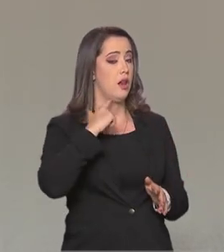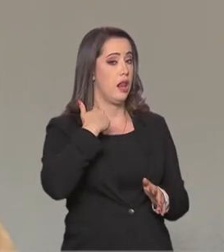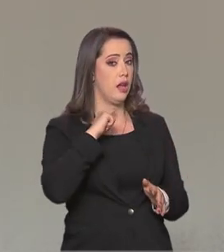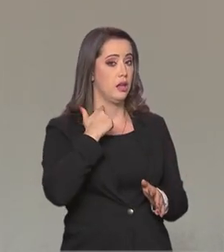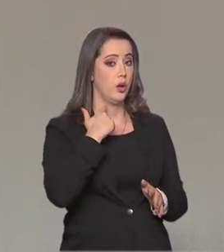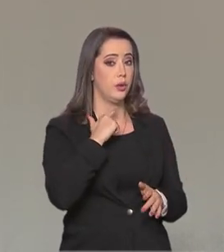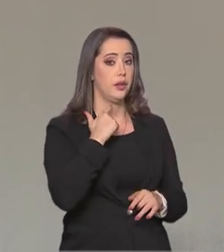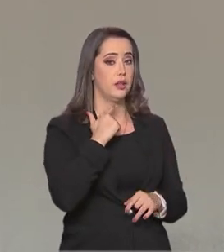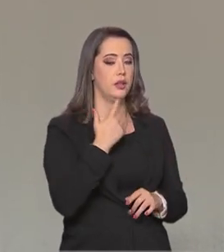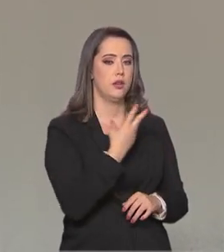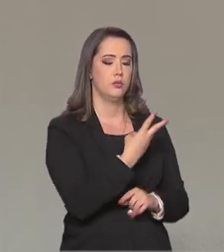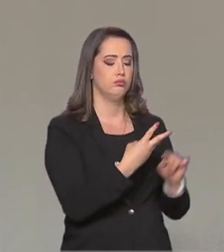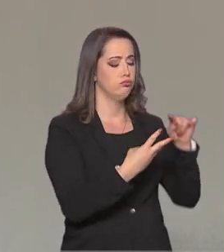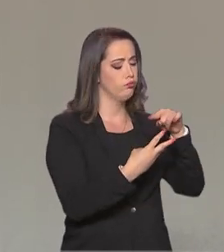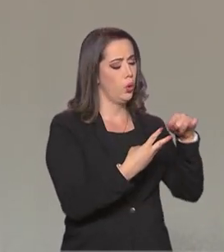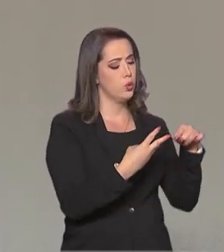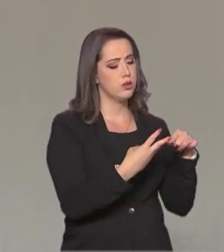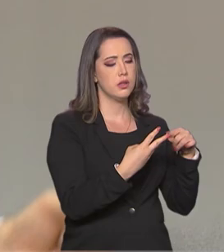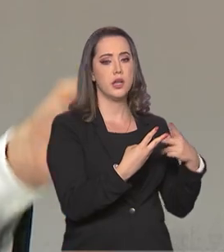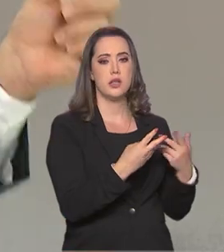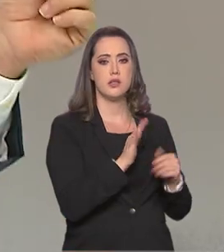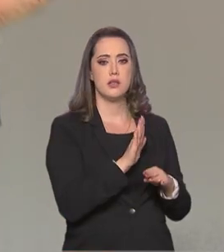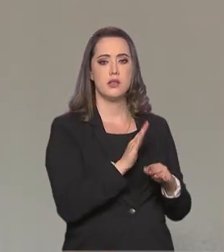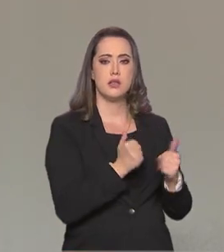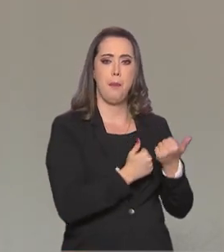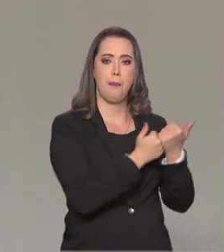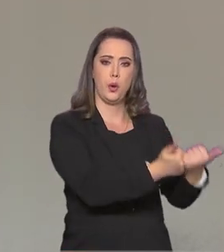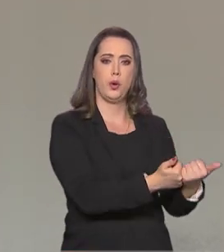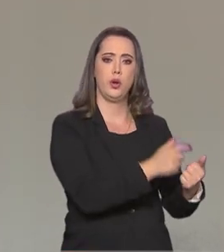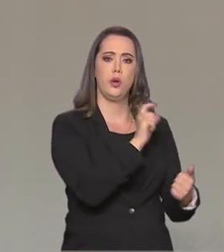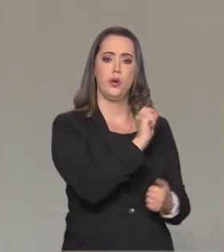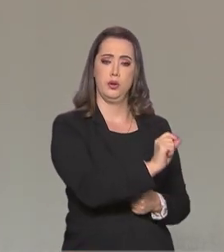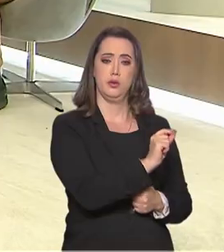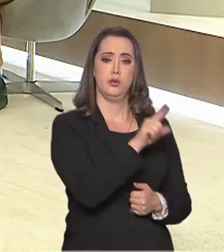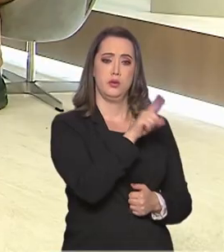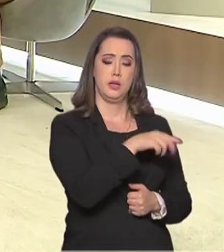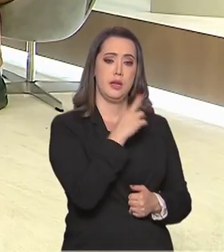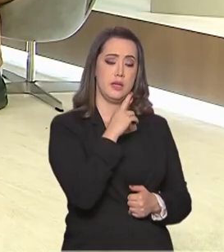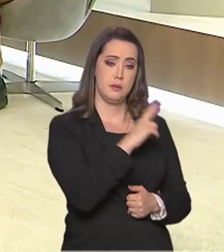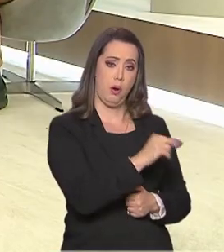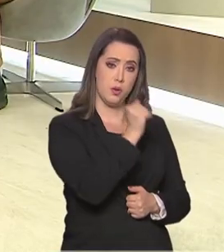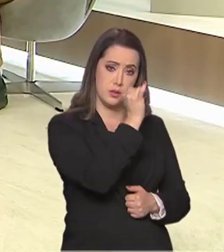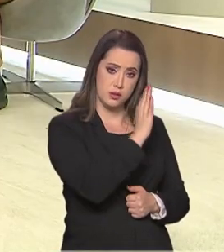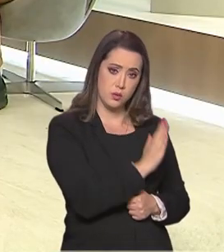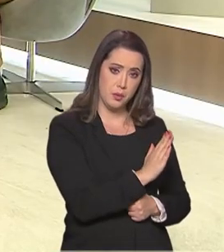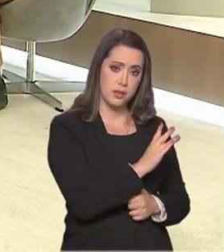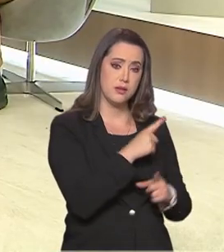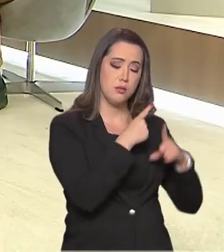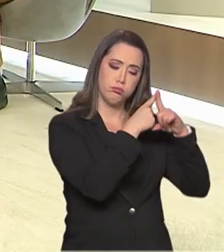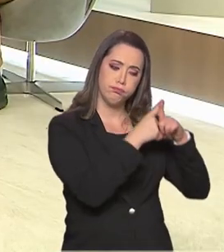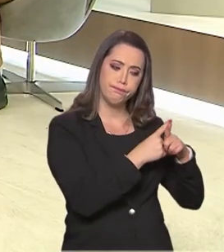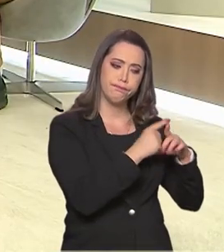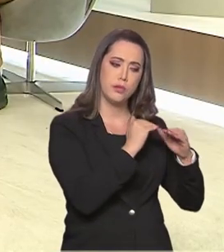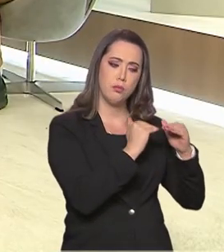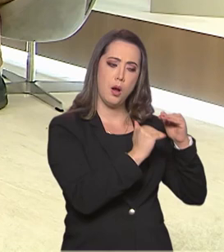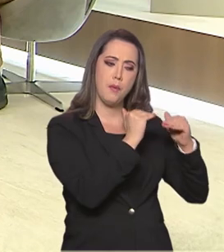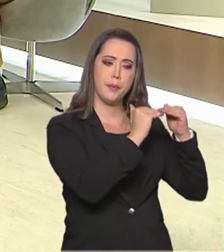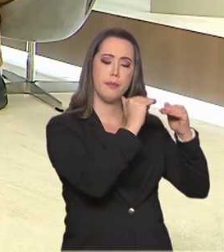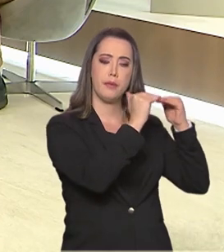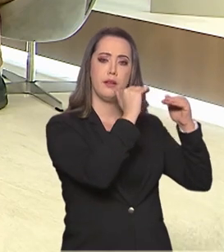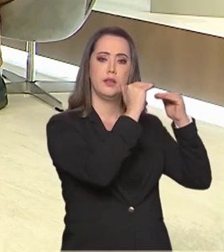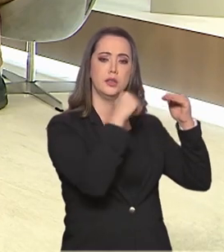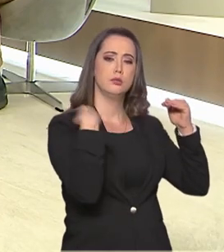estruturas, de uma certa forma, fizeram com que os resultados do Brasil no ciclo olímpico, nas últimas